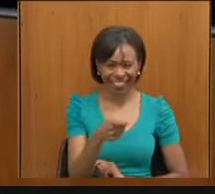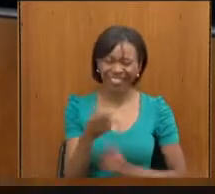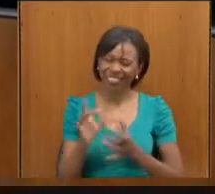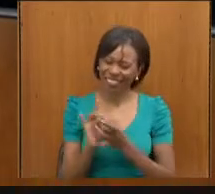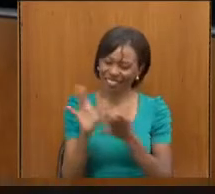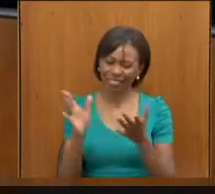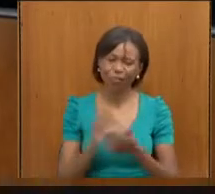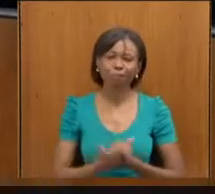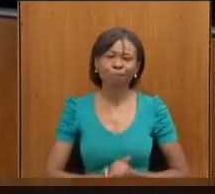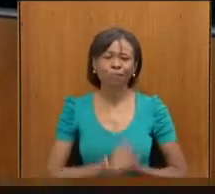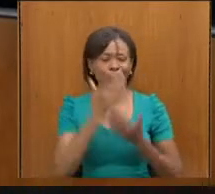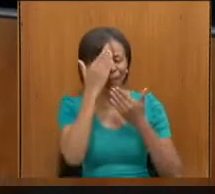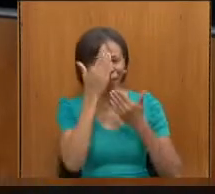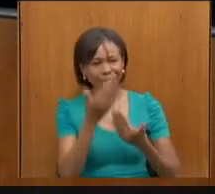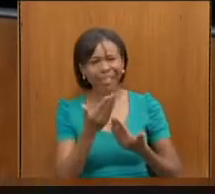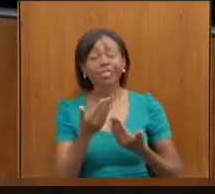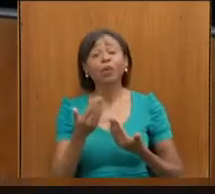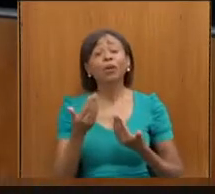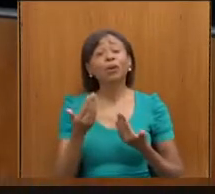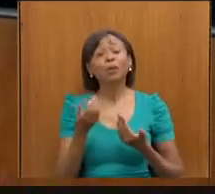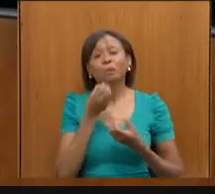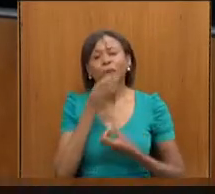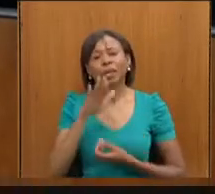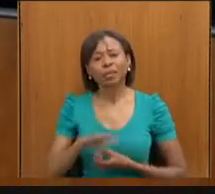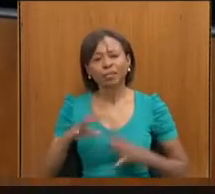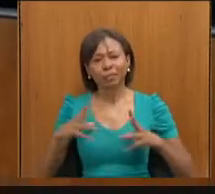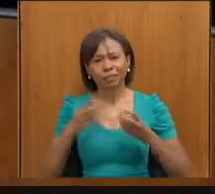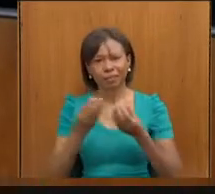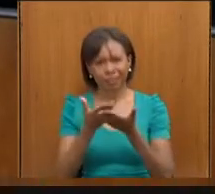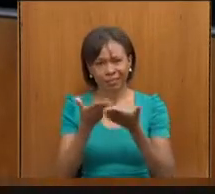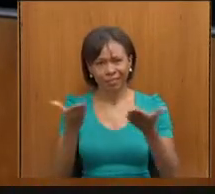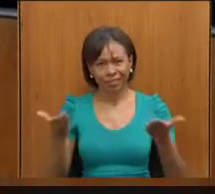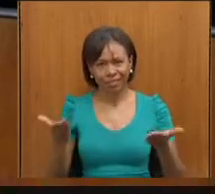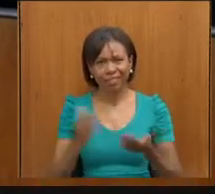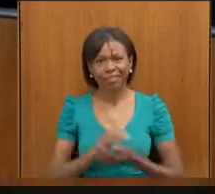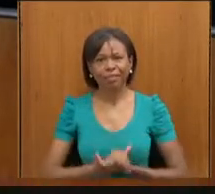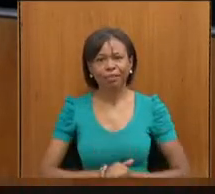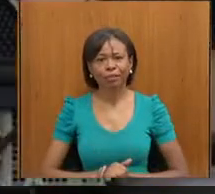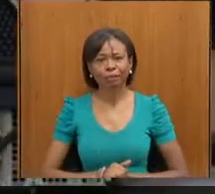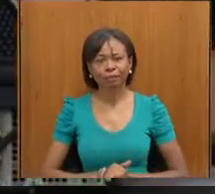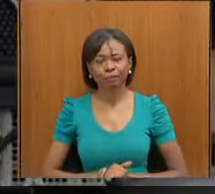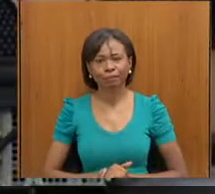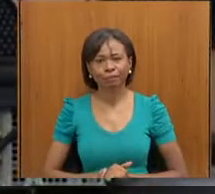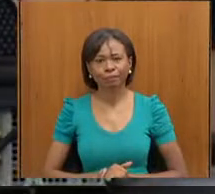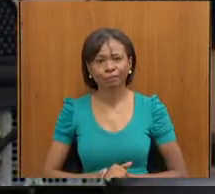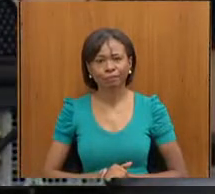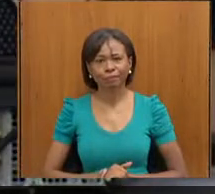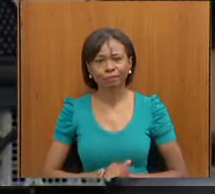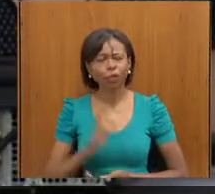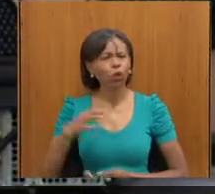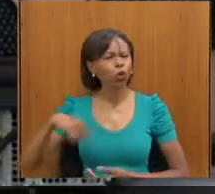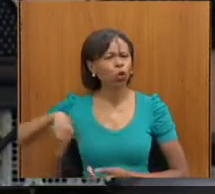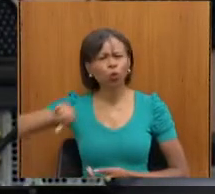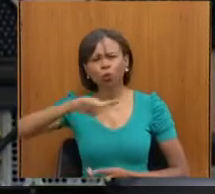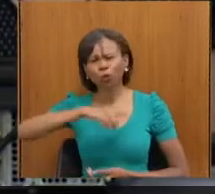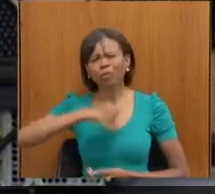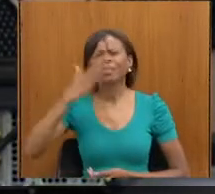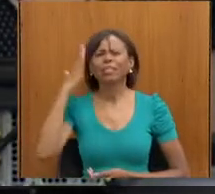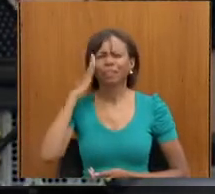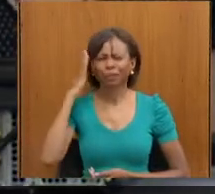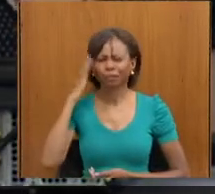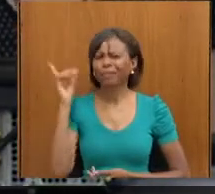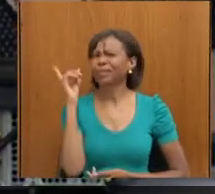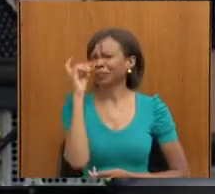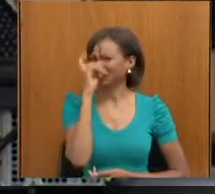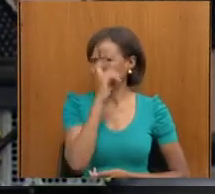Wendel. Boa tarde a todos. Eu acho que todos nós sabemos a dificuldade da pessoa com